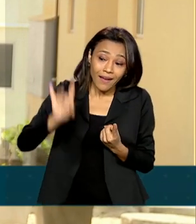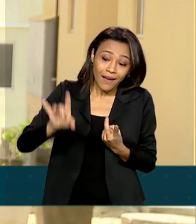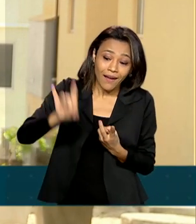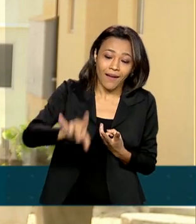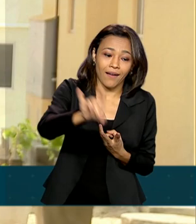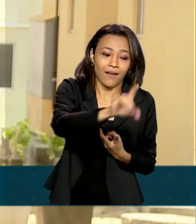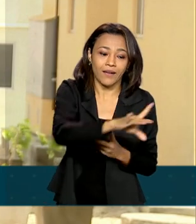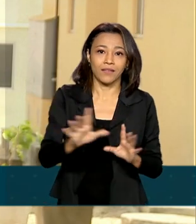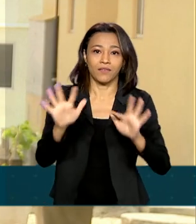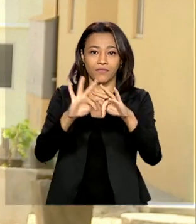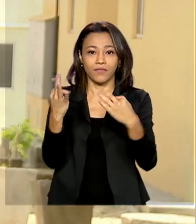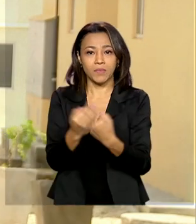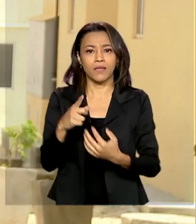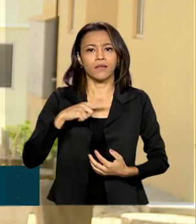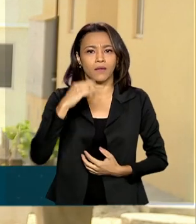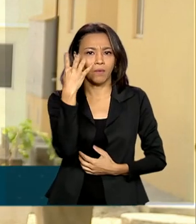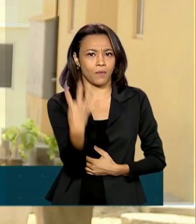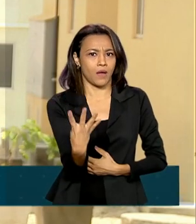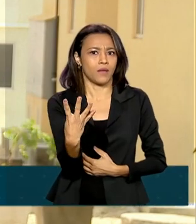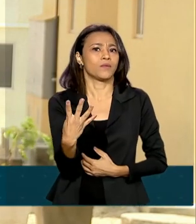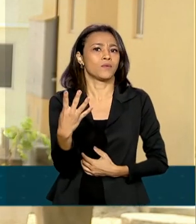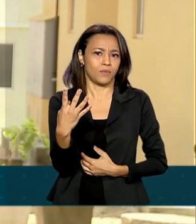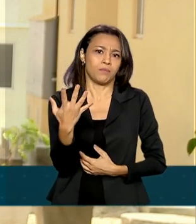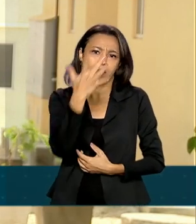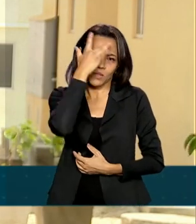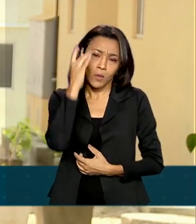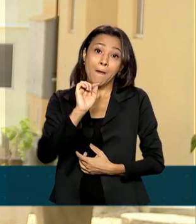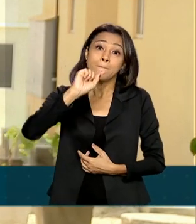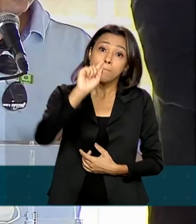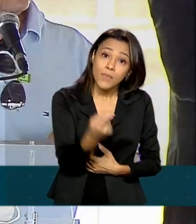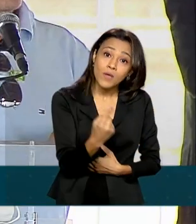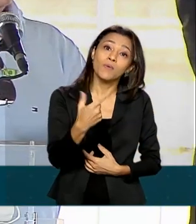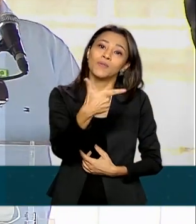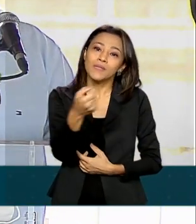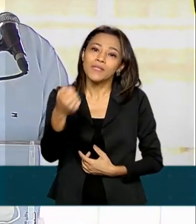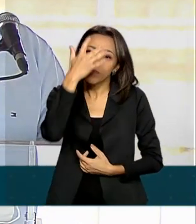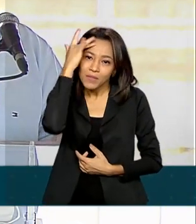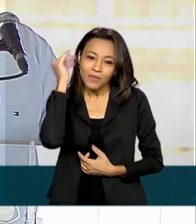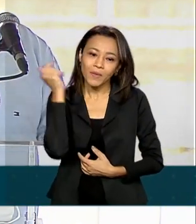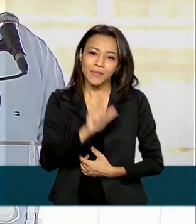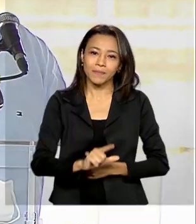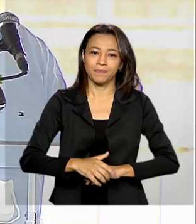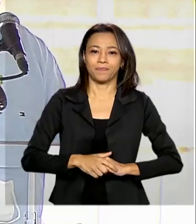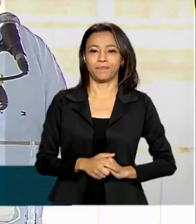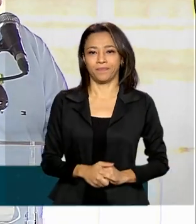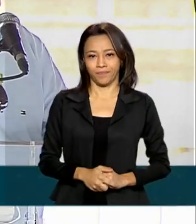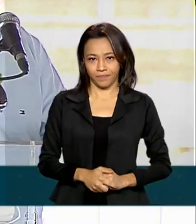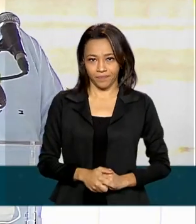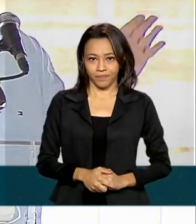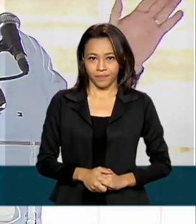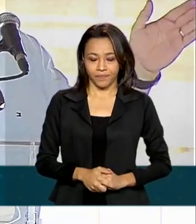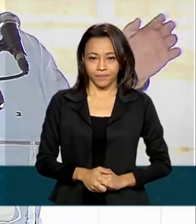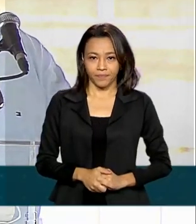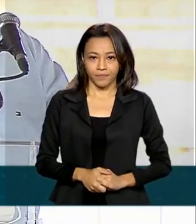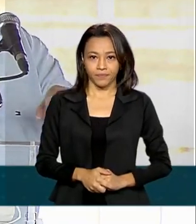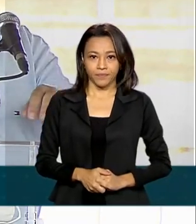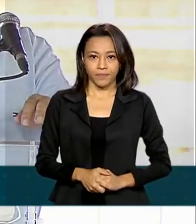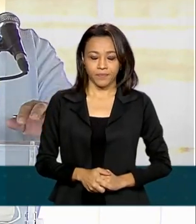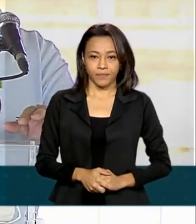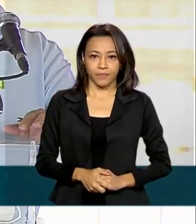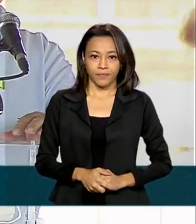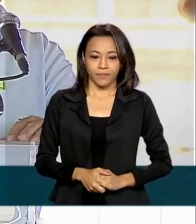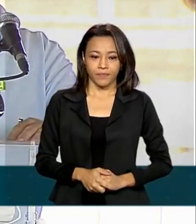tem em média quatro pessoas, 1.200 pessoas serão beneficiadas. Esse ano, no mês de julho, e aqui está